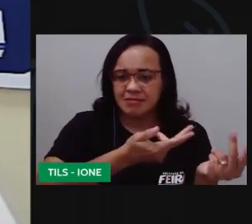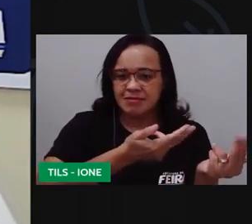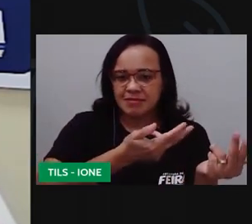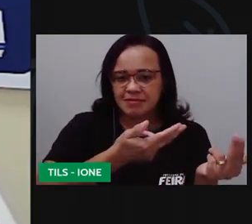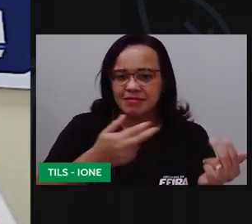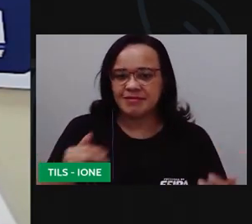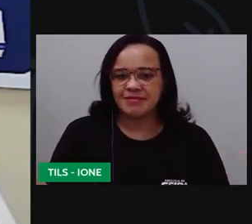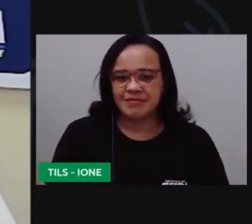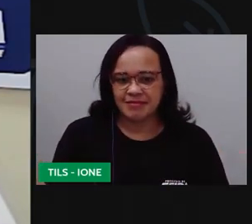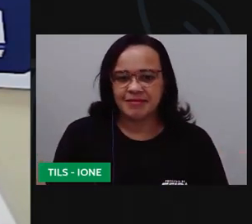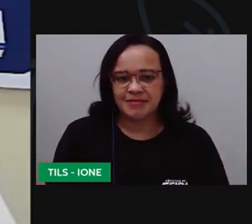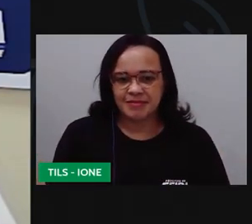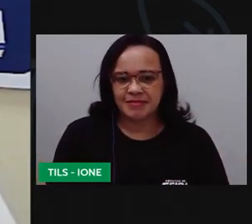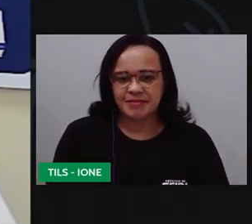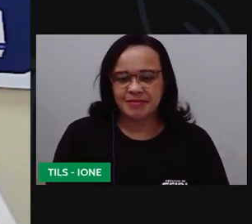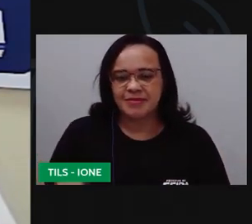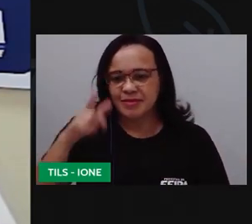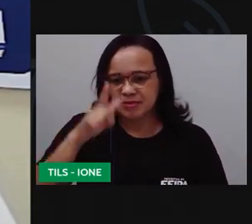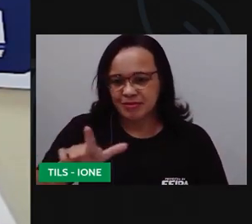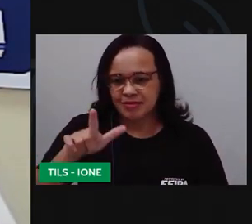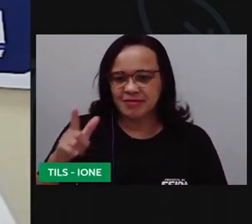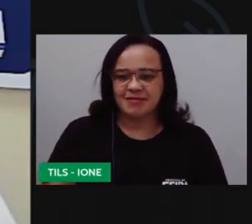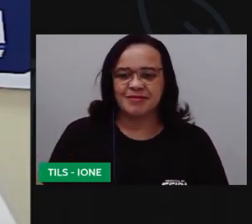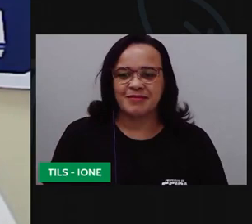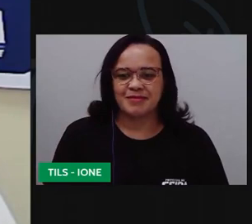fechou vamos de novo mais um pedaço